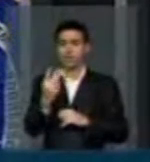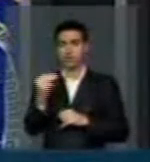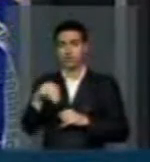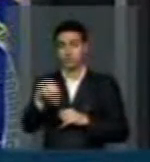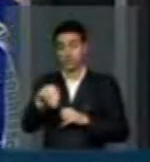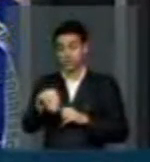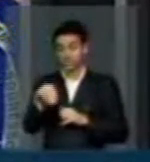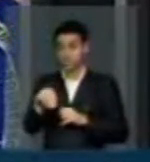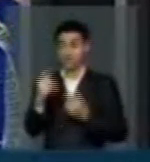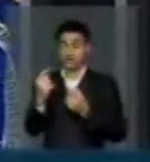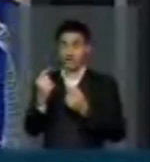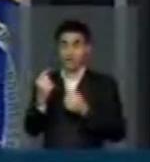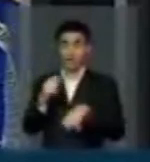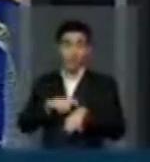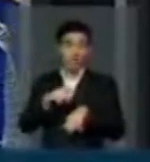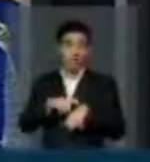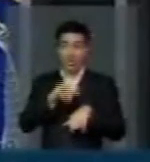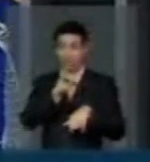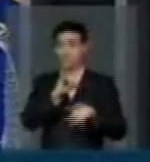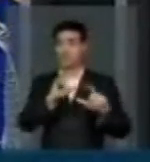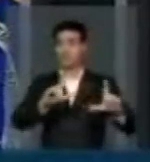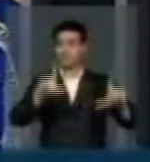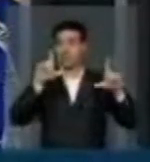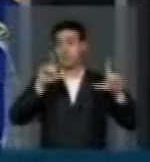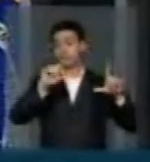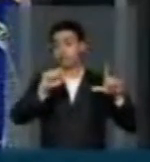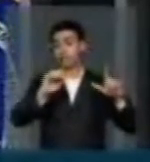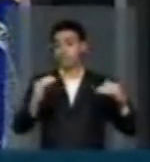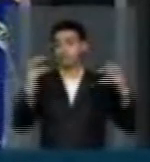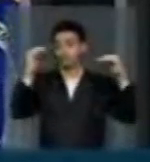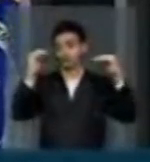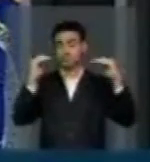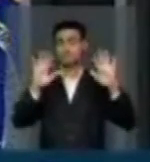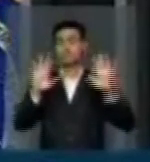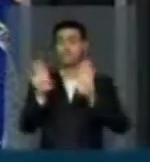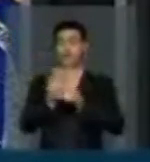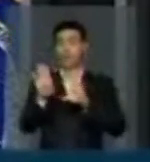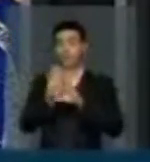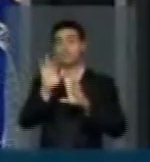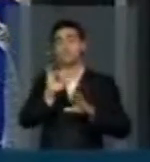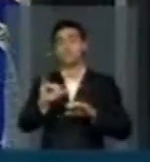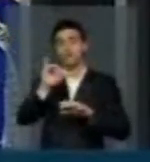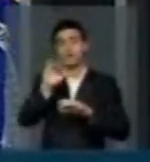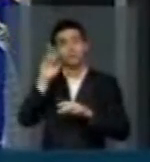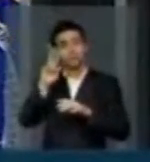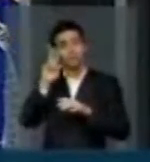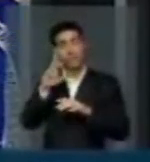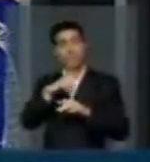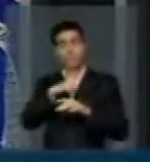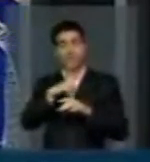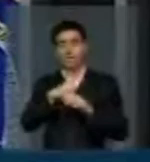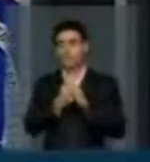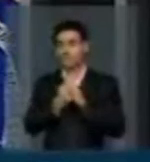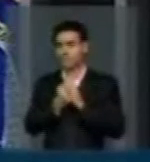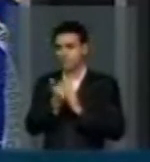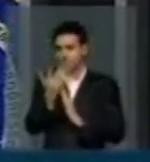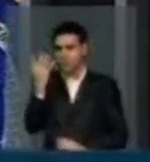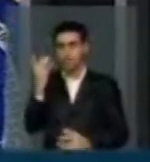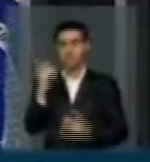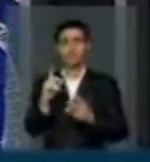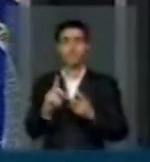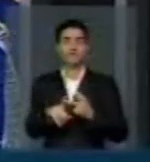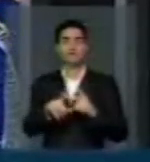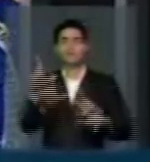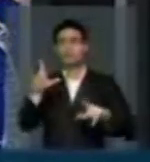nobre numa TV de primeira grandeza em relação à sua audiência. Também é importante lembrar que existem centenas de emissoras de televisão e